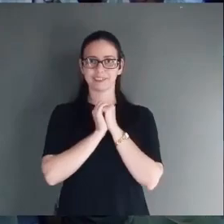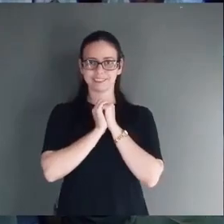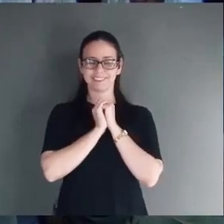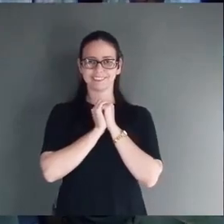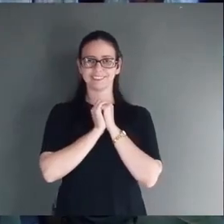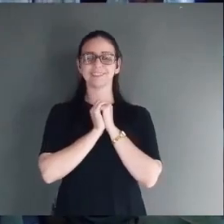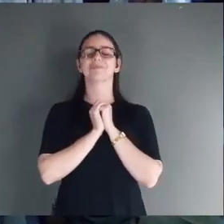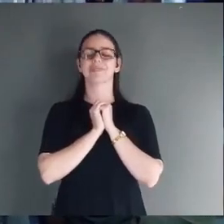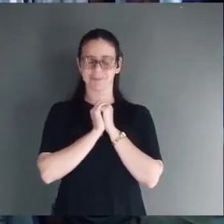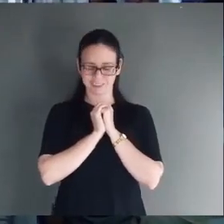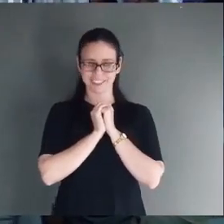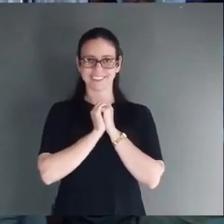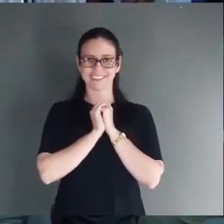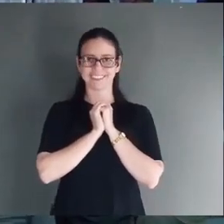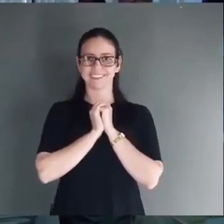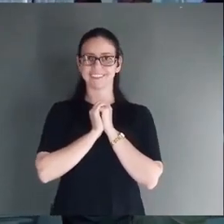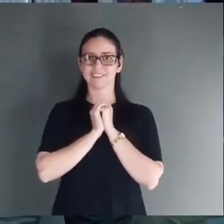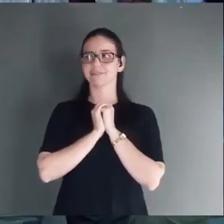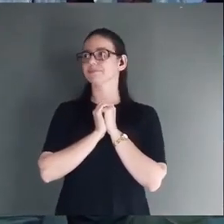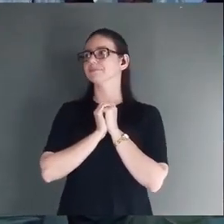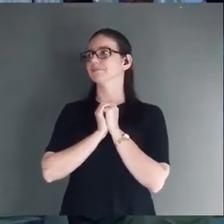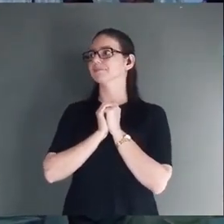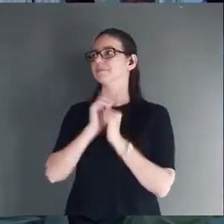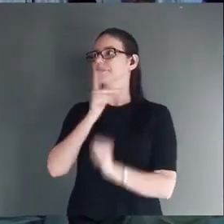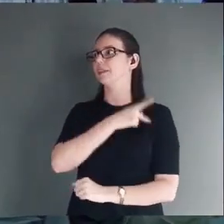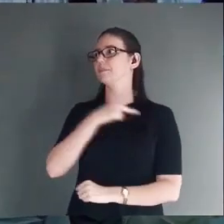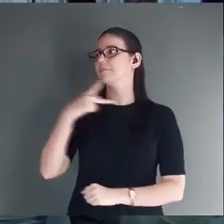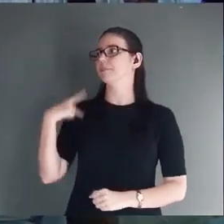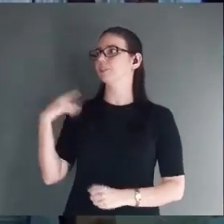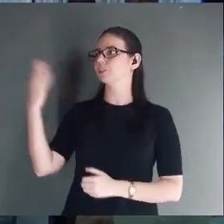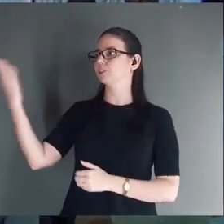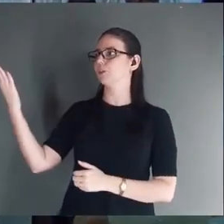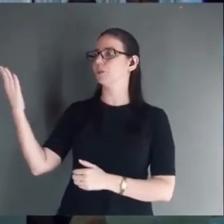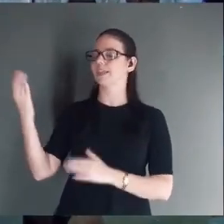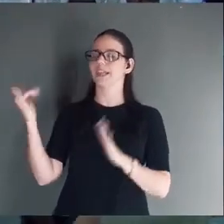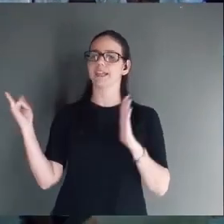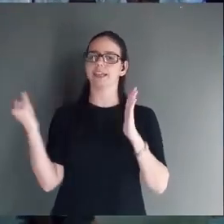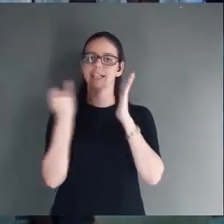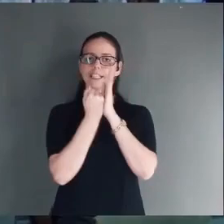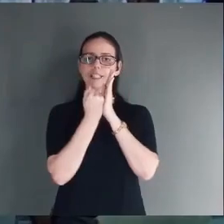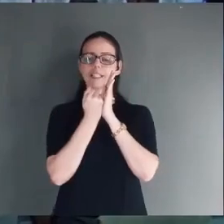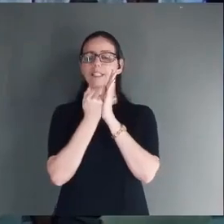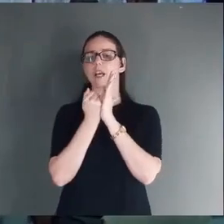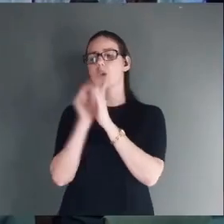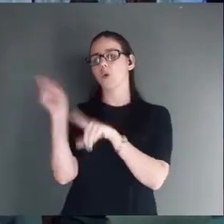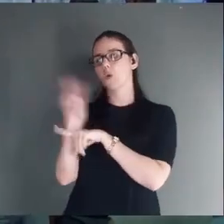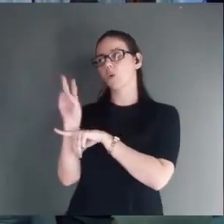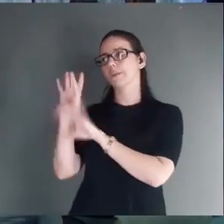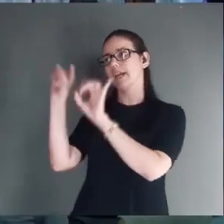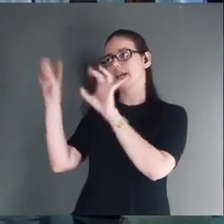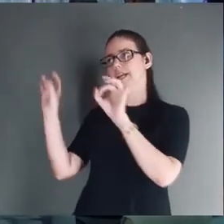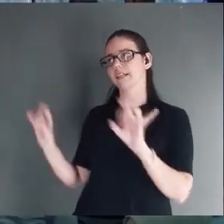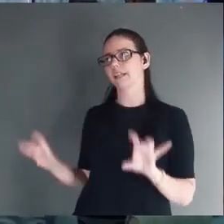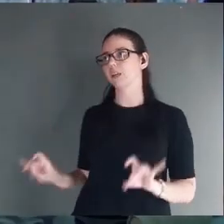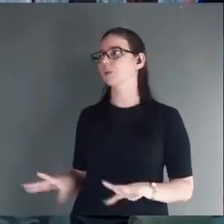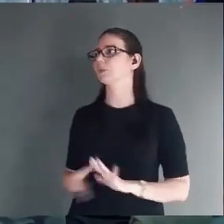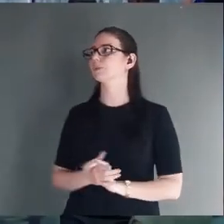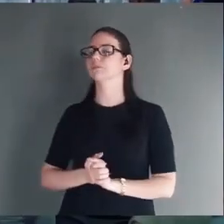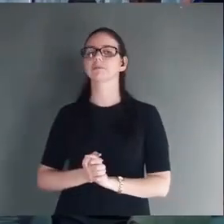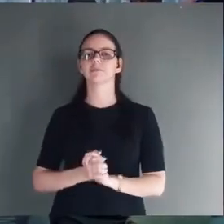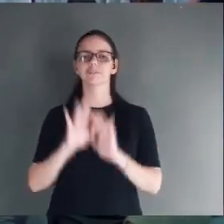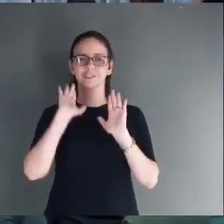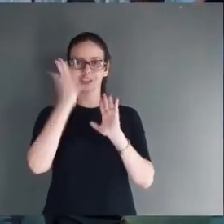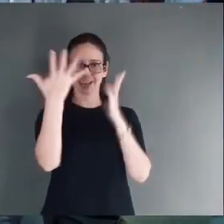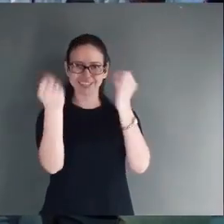E amém Sra. Solange Cuide deles Por favor Quantos foram